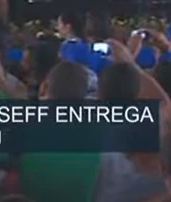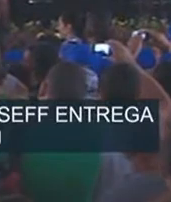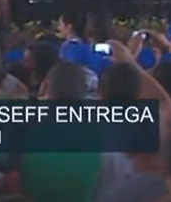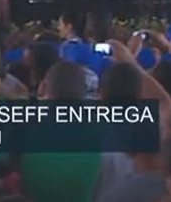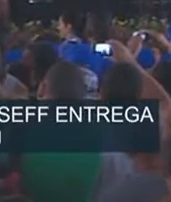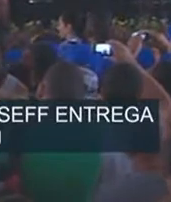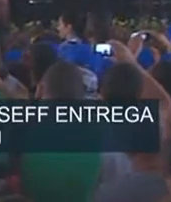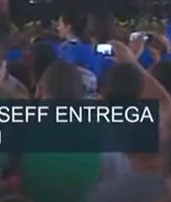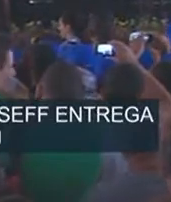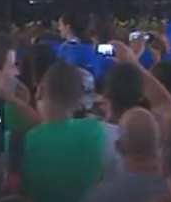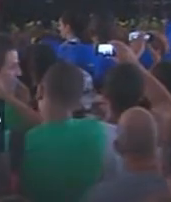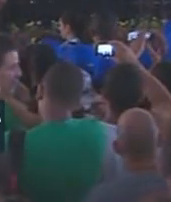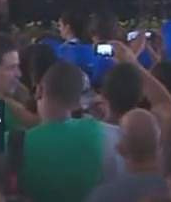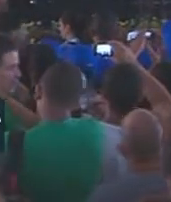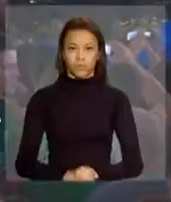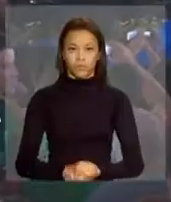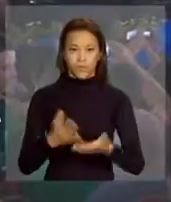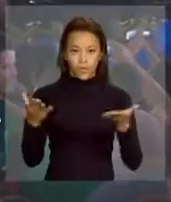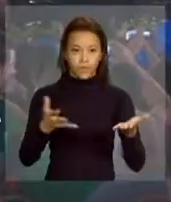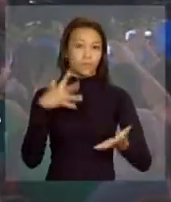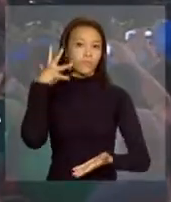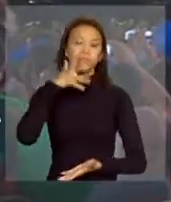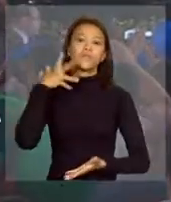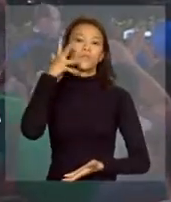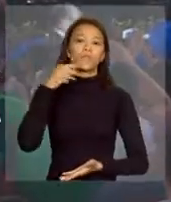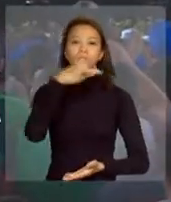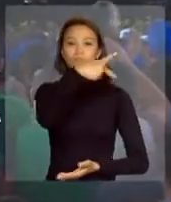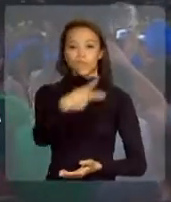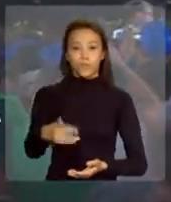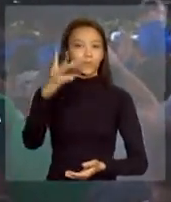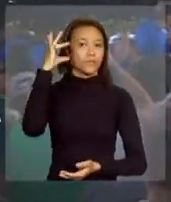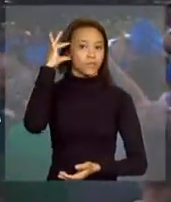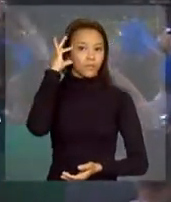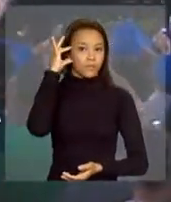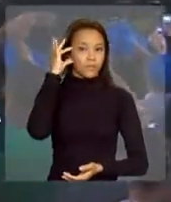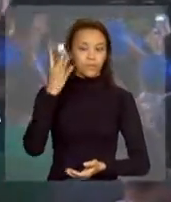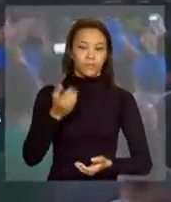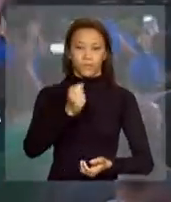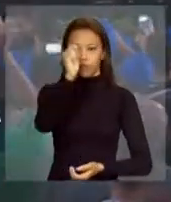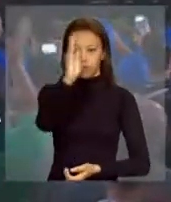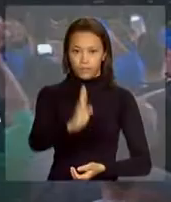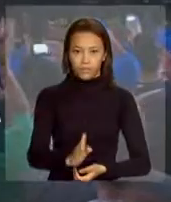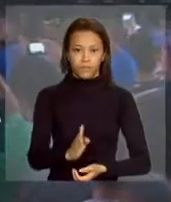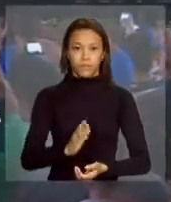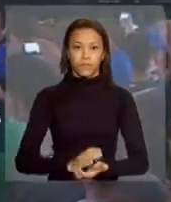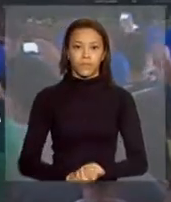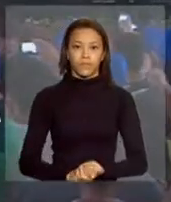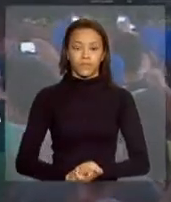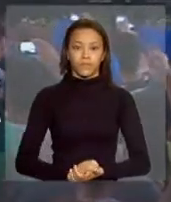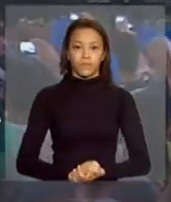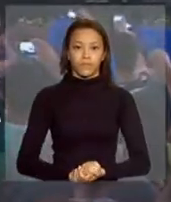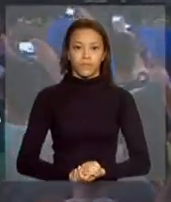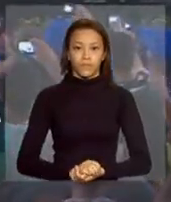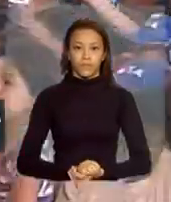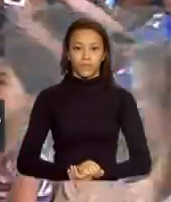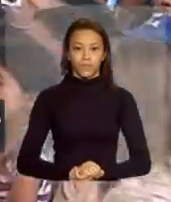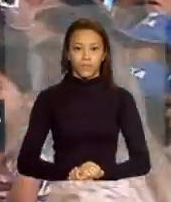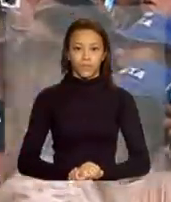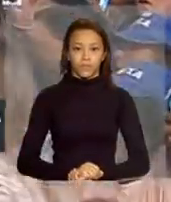Senhoras e senhores, com a palavra a senhora Presidenta da República Dilma Rousseff.